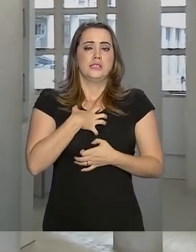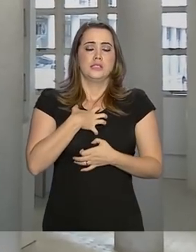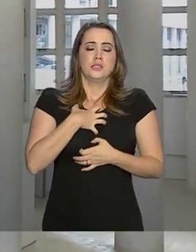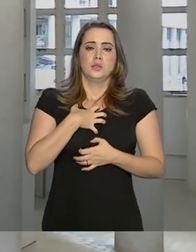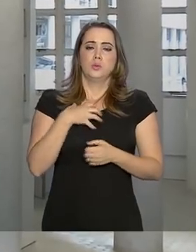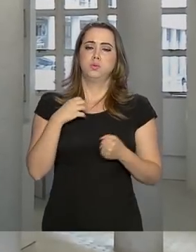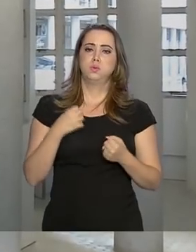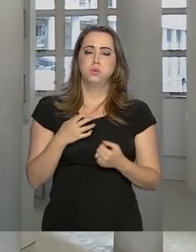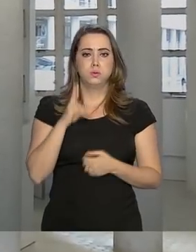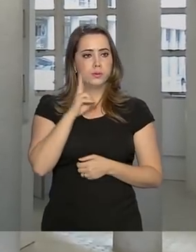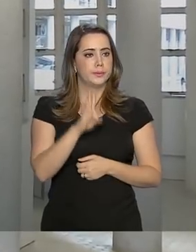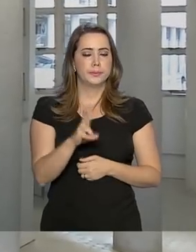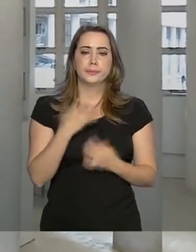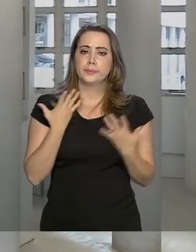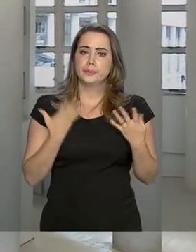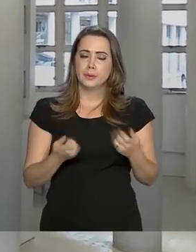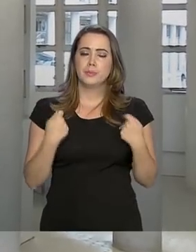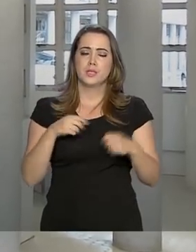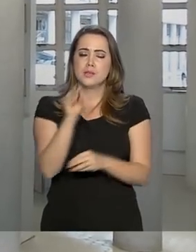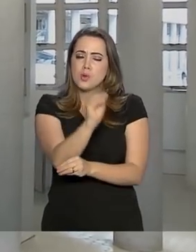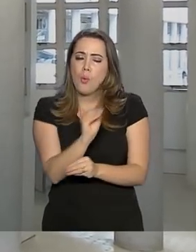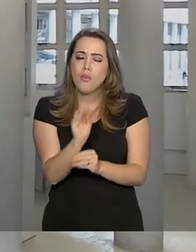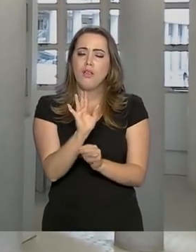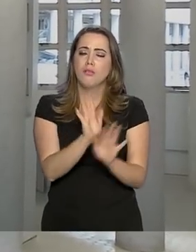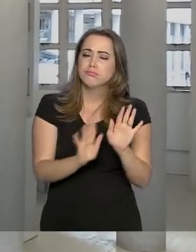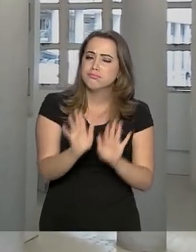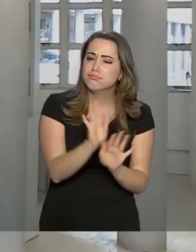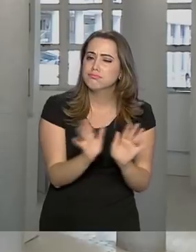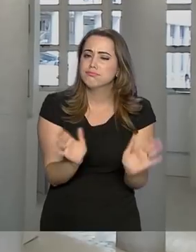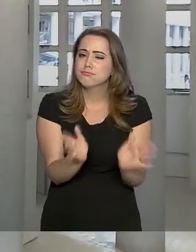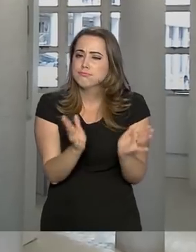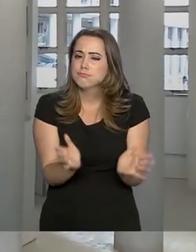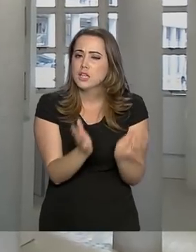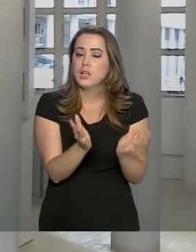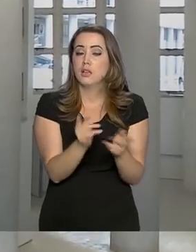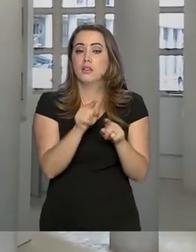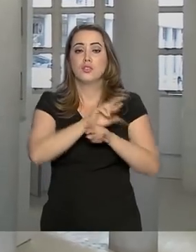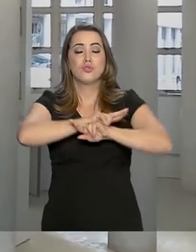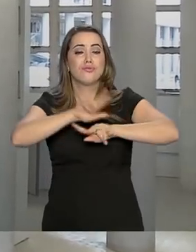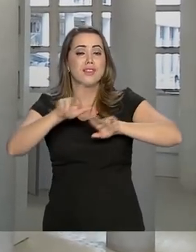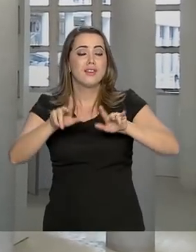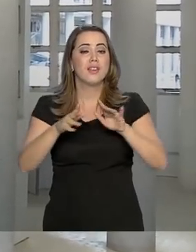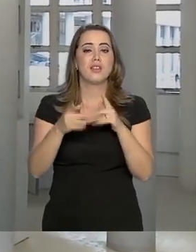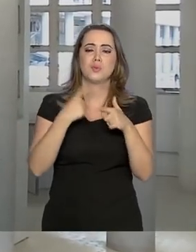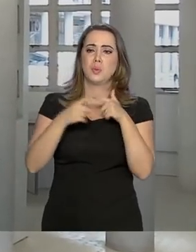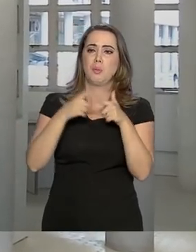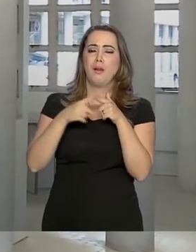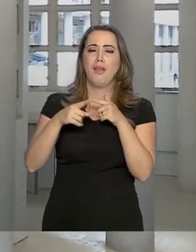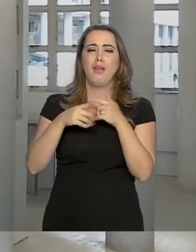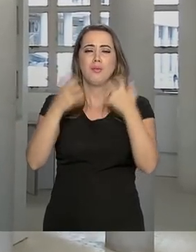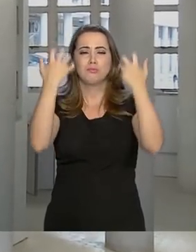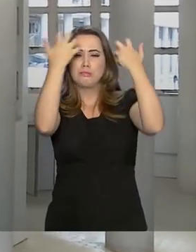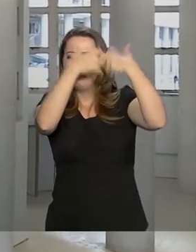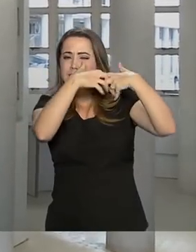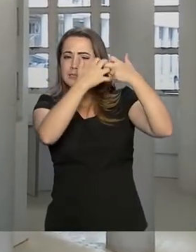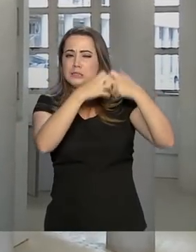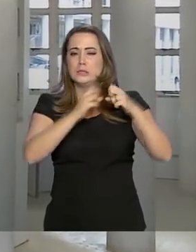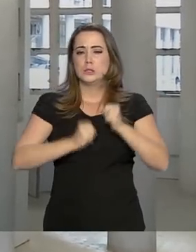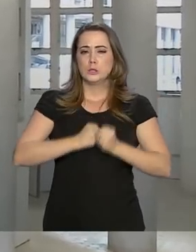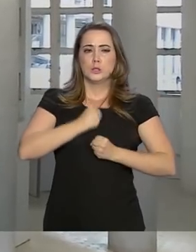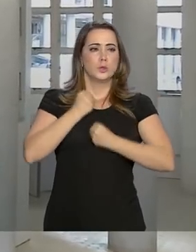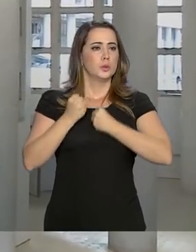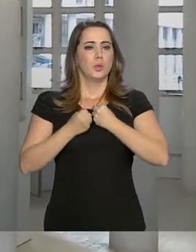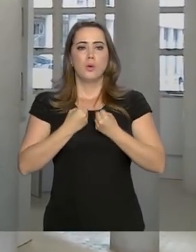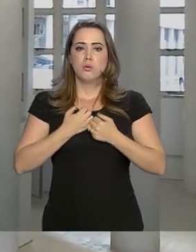o que aconteceu. A gente tem que cuidar delas. Diversos problemas mentais, como ansiedade, depressão, podem estar